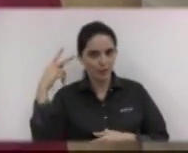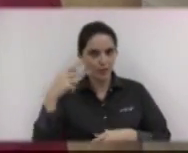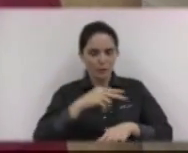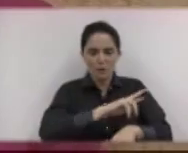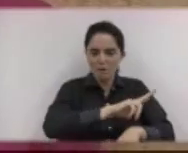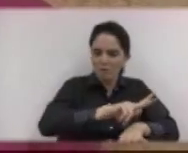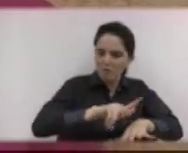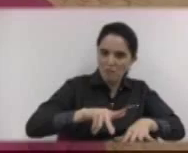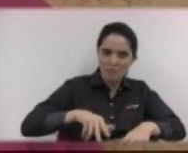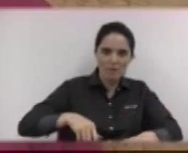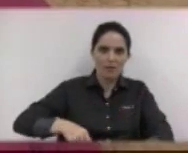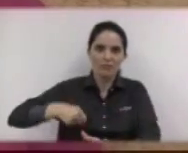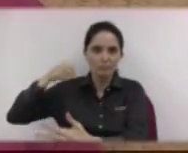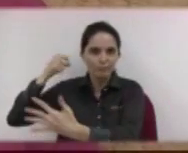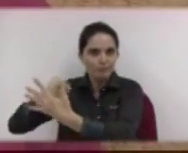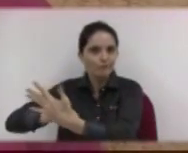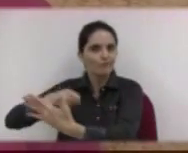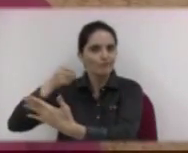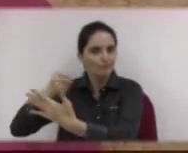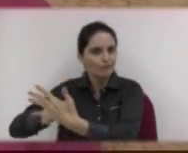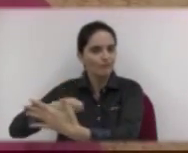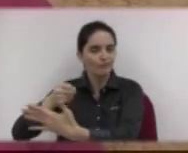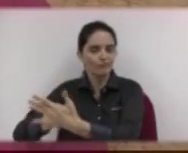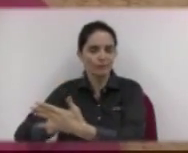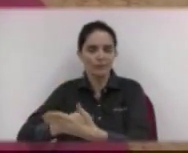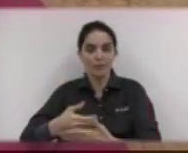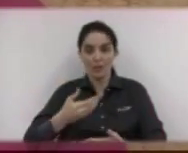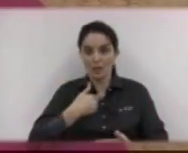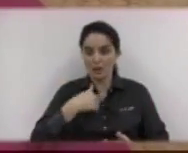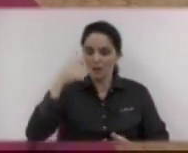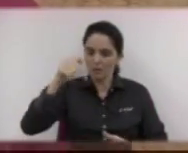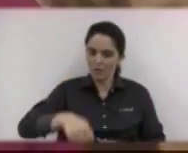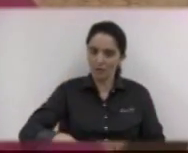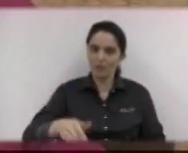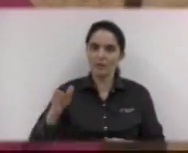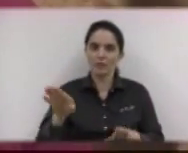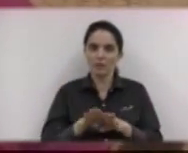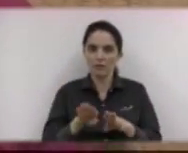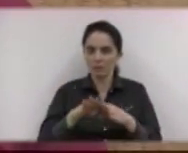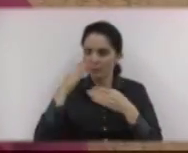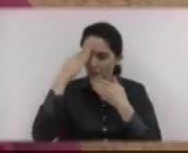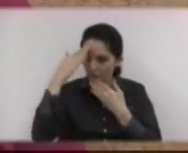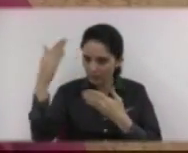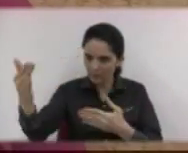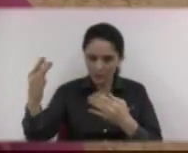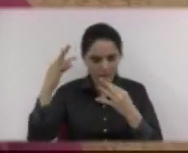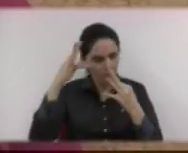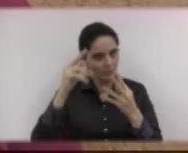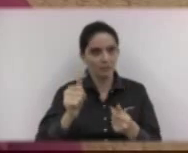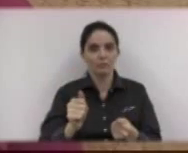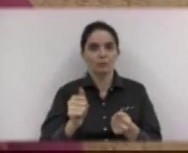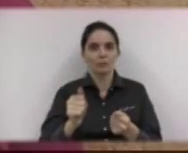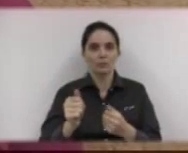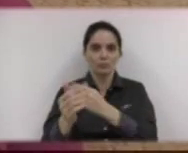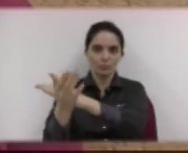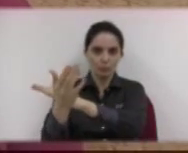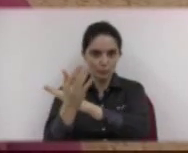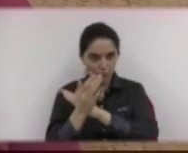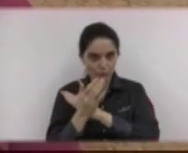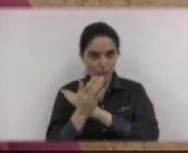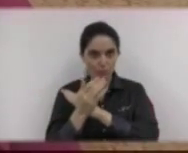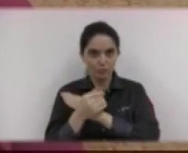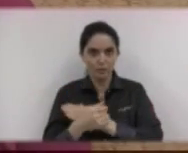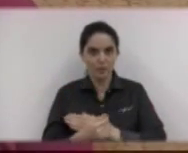eu tenho certeza. E nós viemos aqui no dia de hoje. Agradecer a todos vocês que ajudaram a fazer a